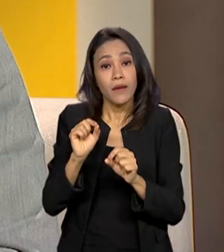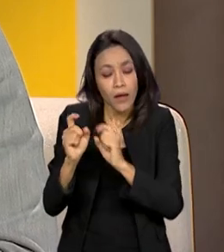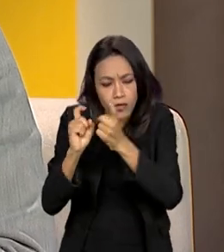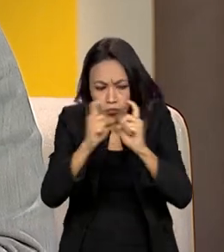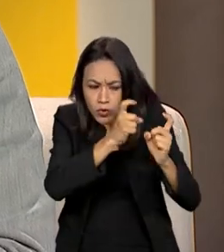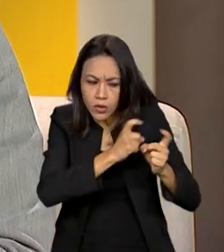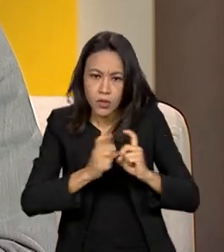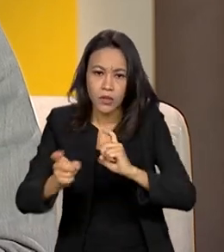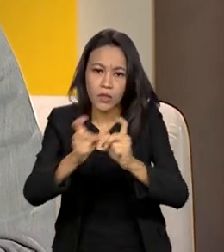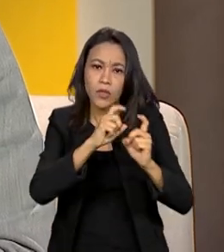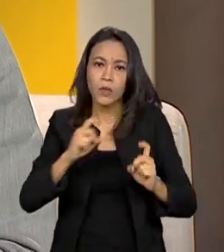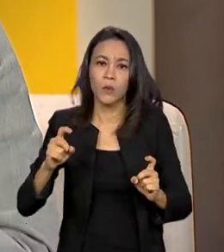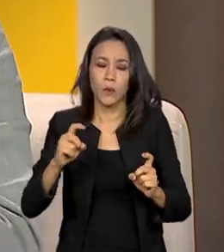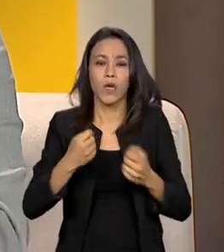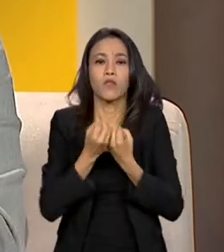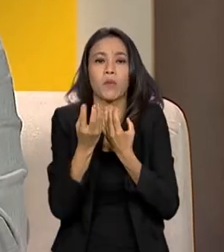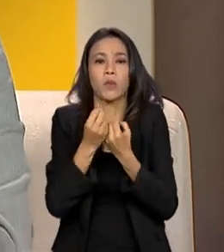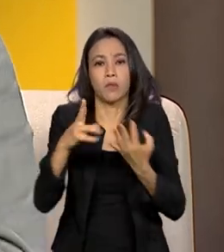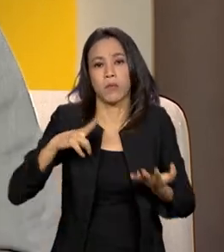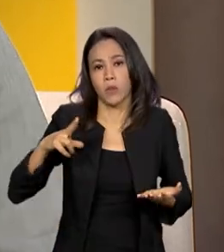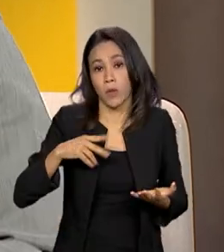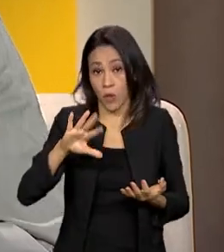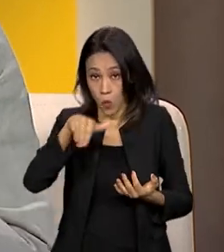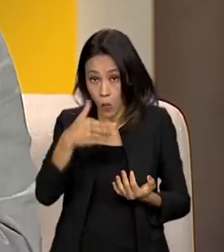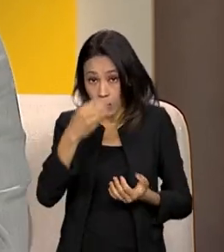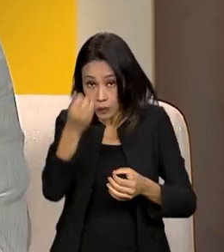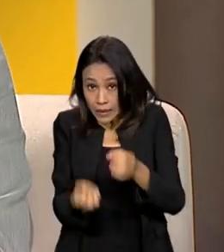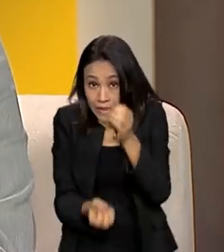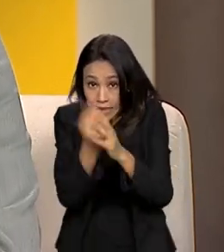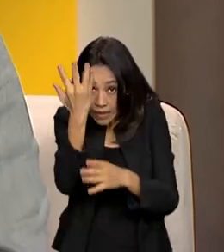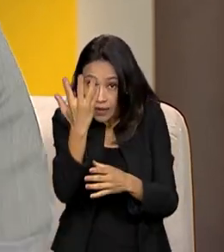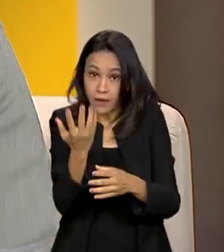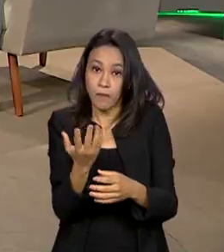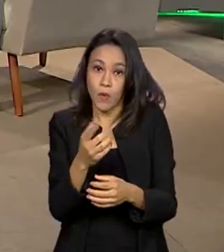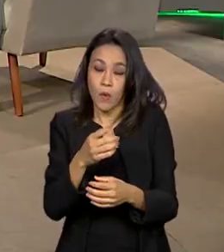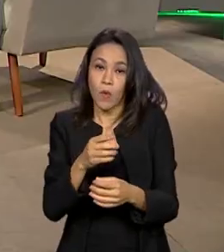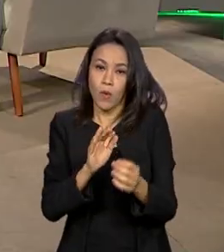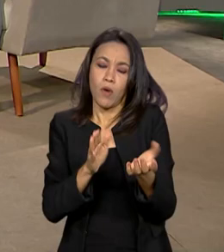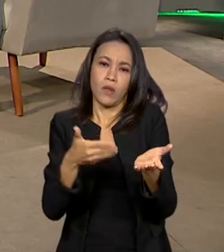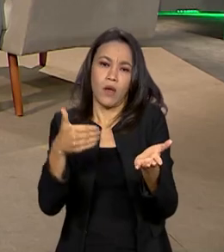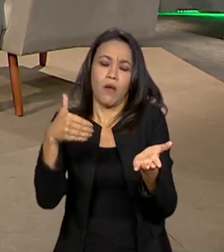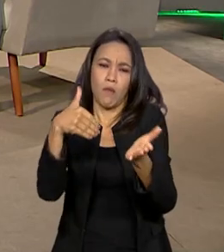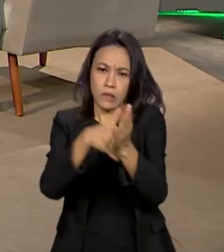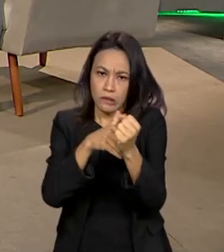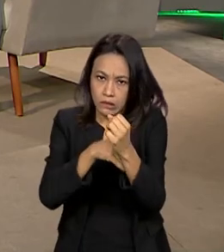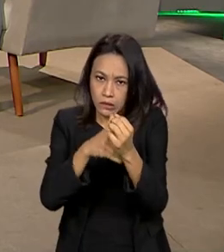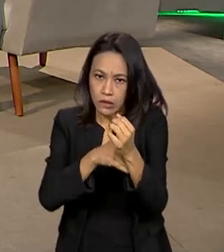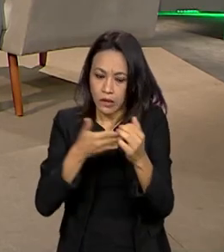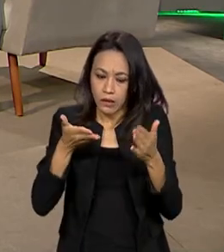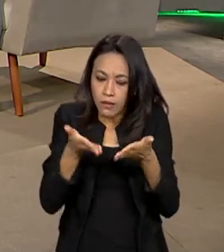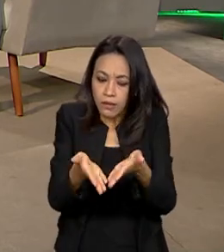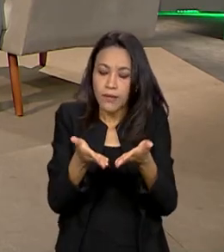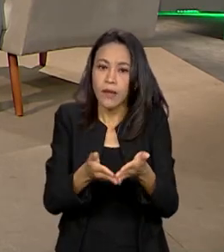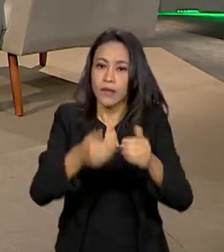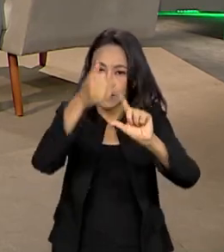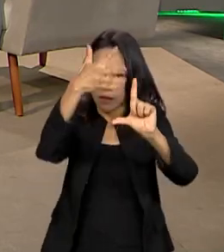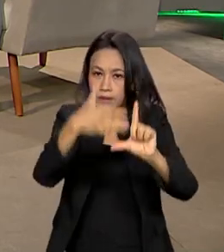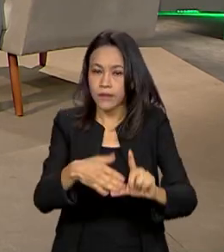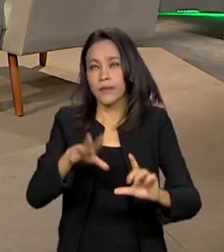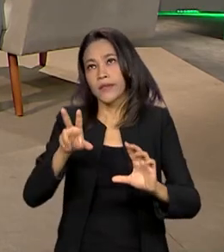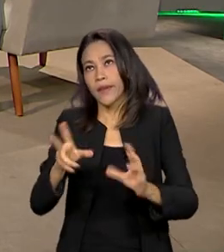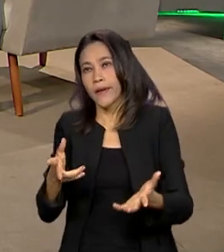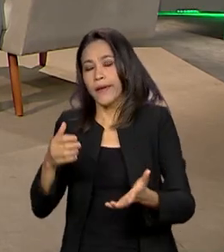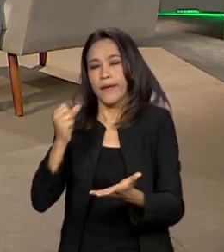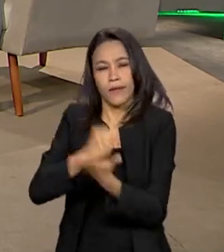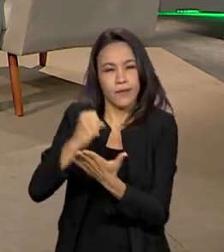o cidadão, ele cria sua conta Gov.br, utiliza sua conta Gov.br em cada uma dessas plataformas que a gente comentou, a carteira de trabalho,